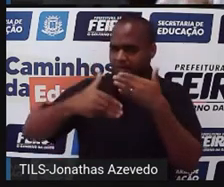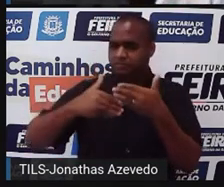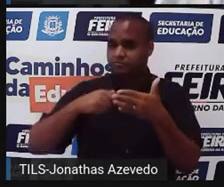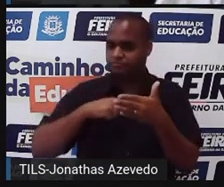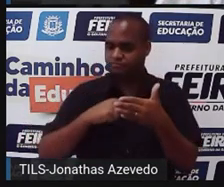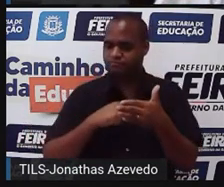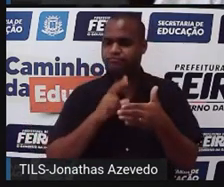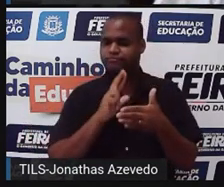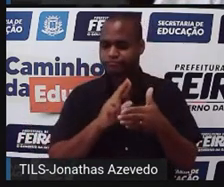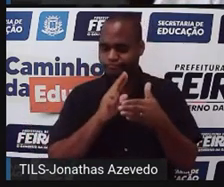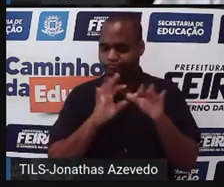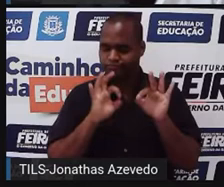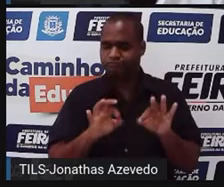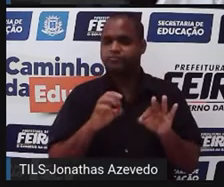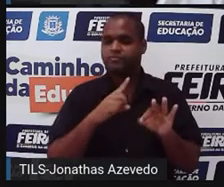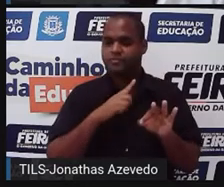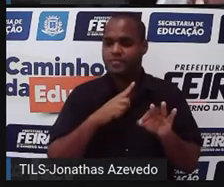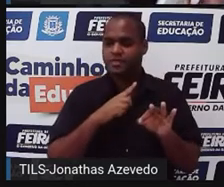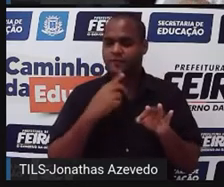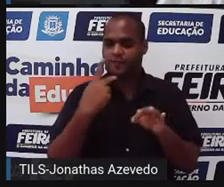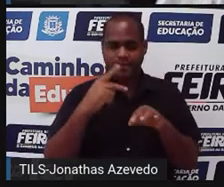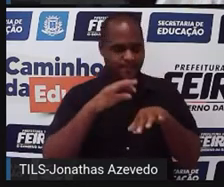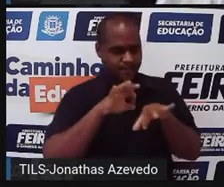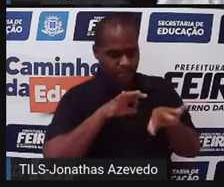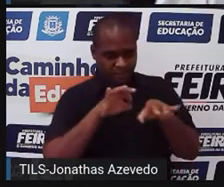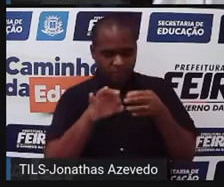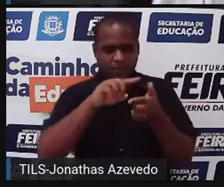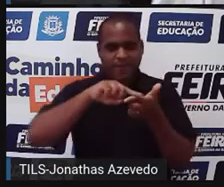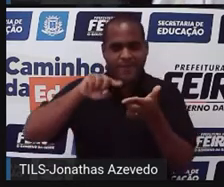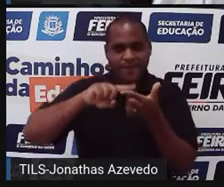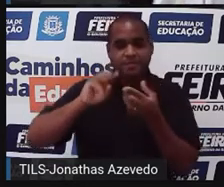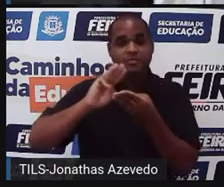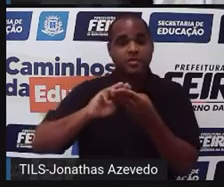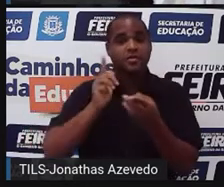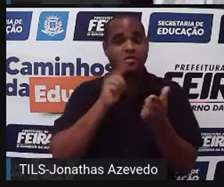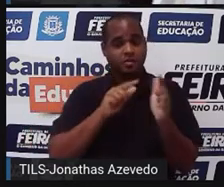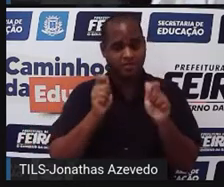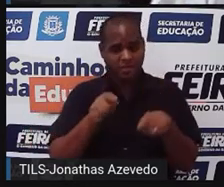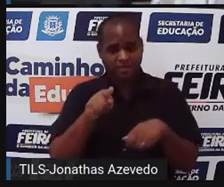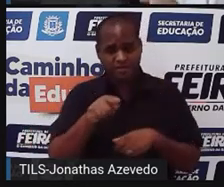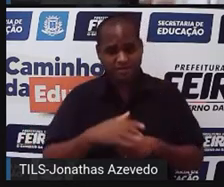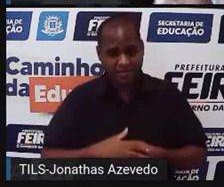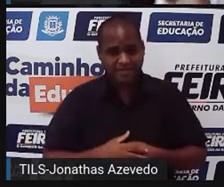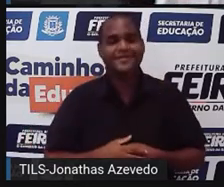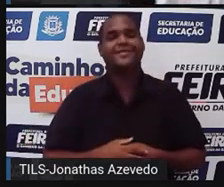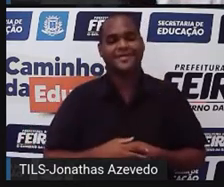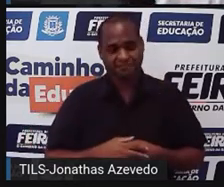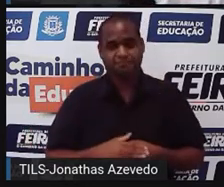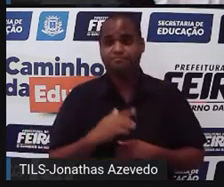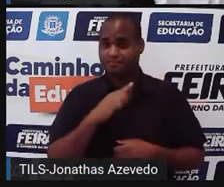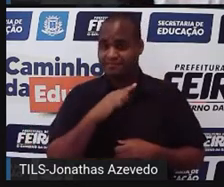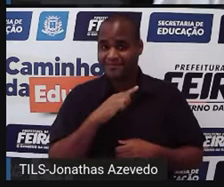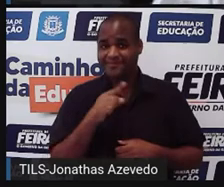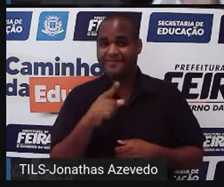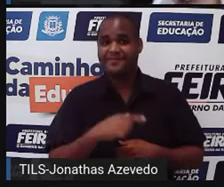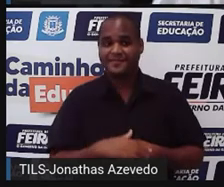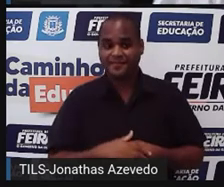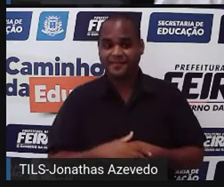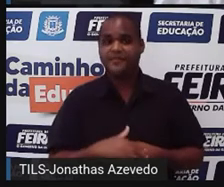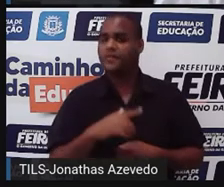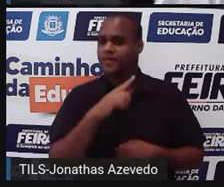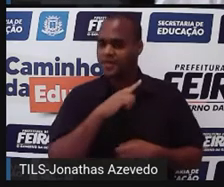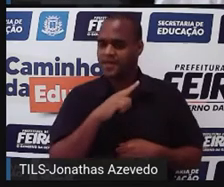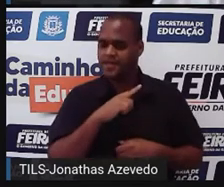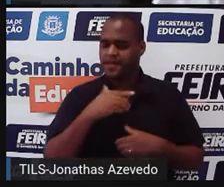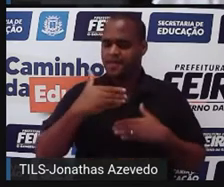receitazinha, para resolver problemas em matemática? Pois é, existe. Existe